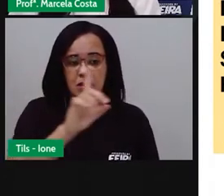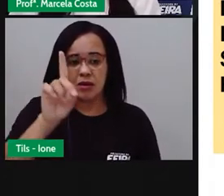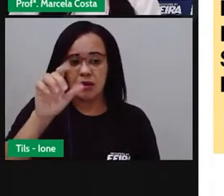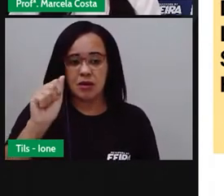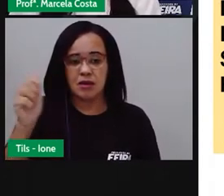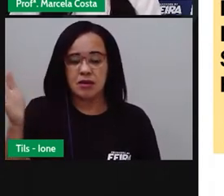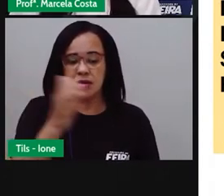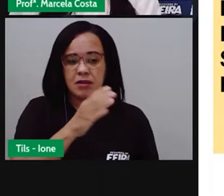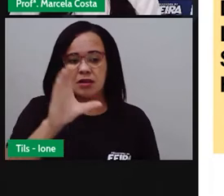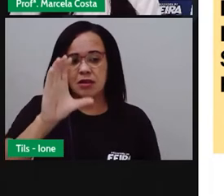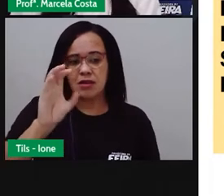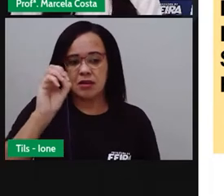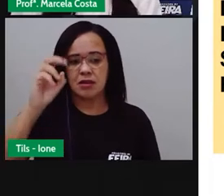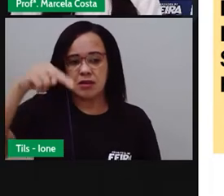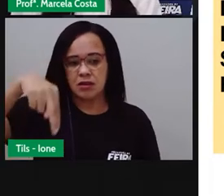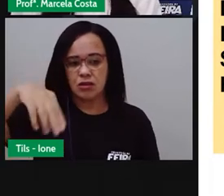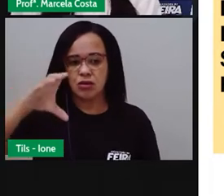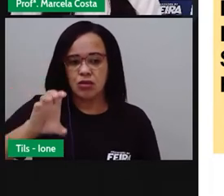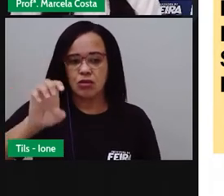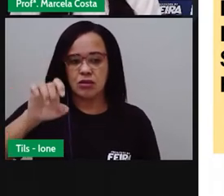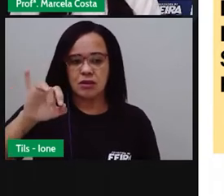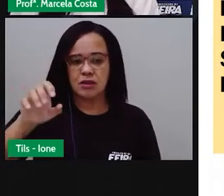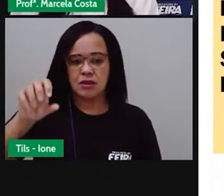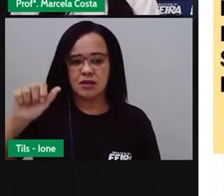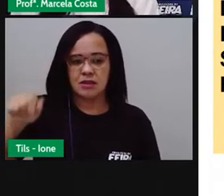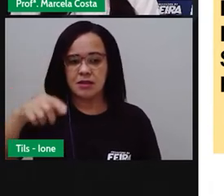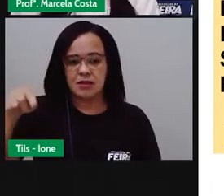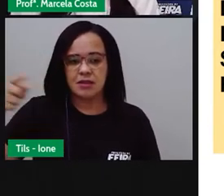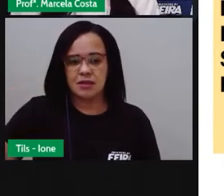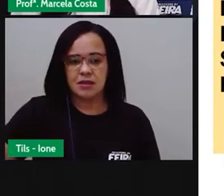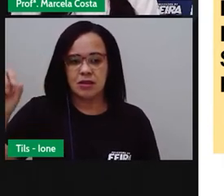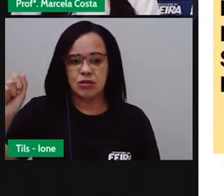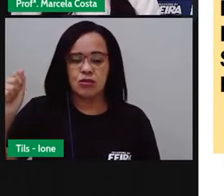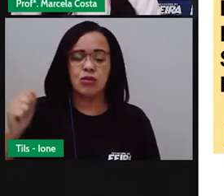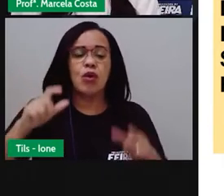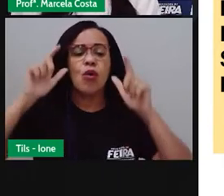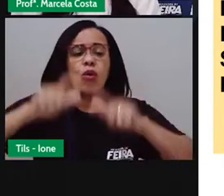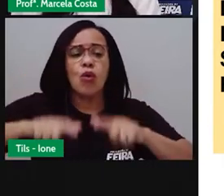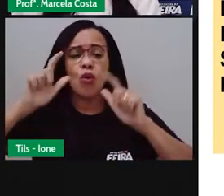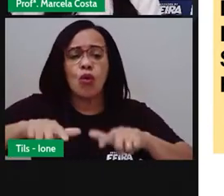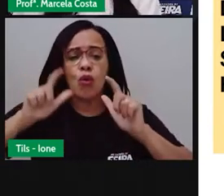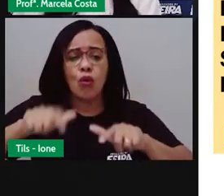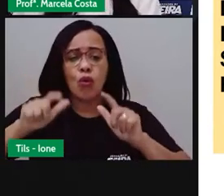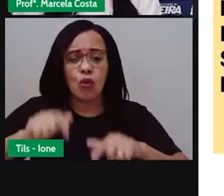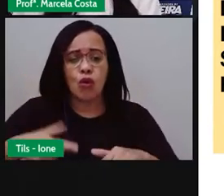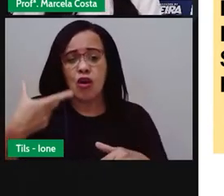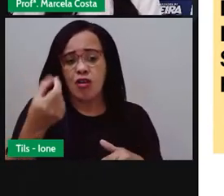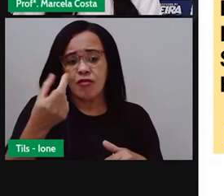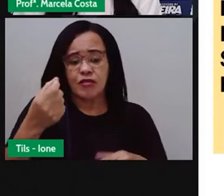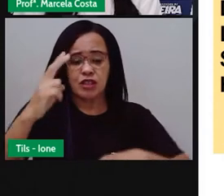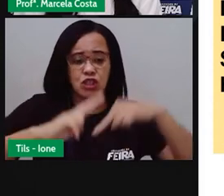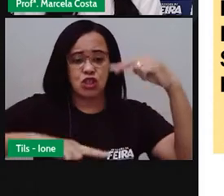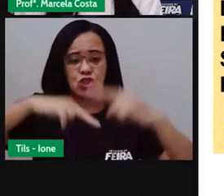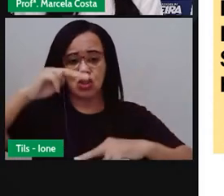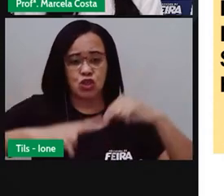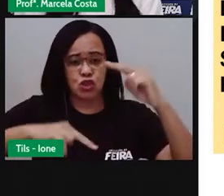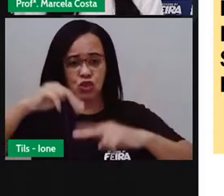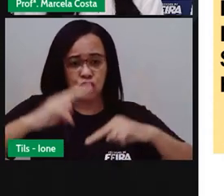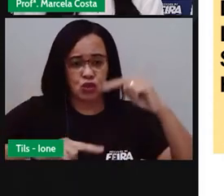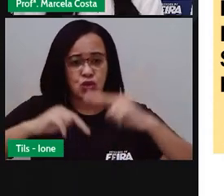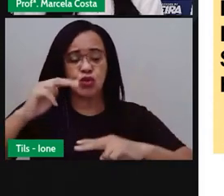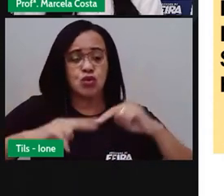Data, 20 de junho, local, escola municipal